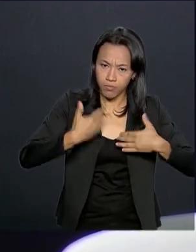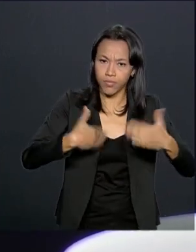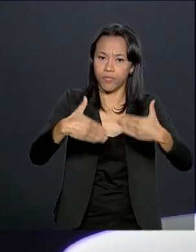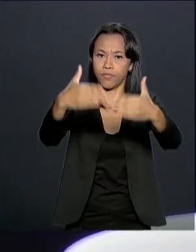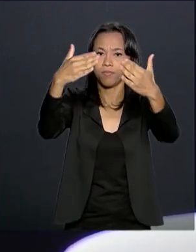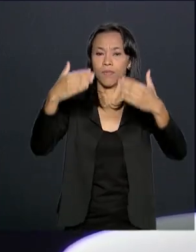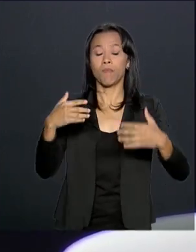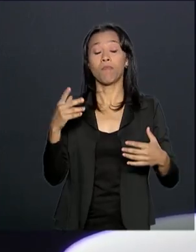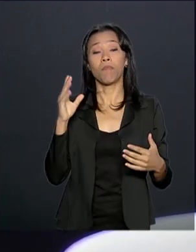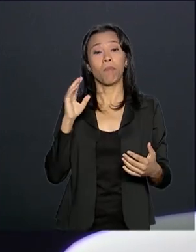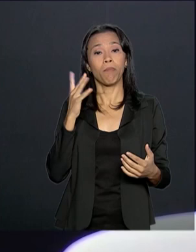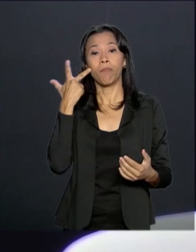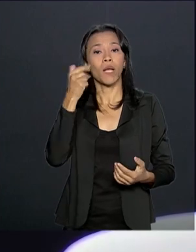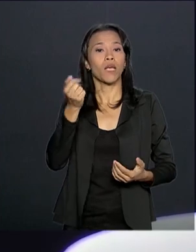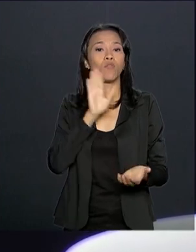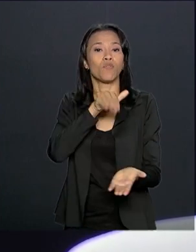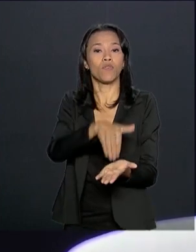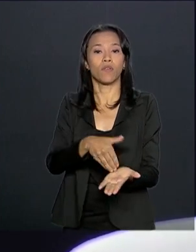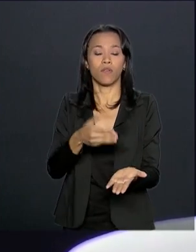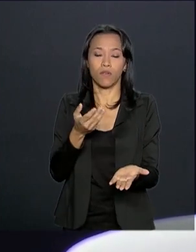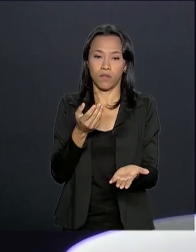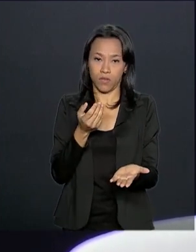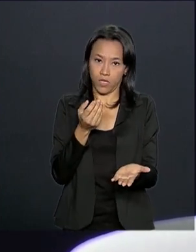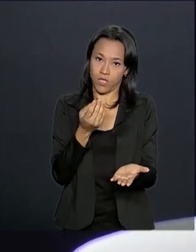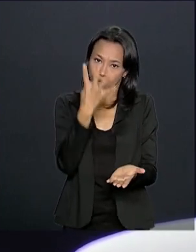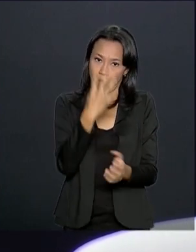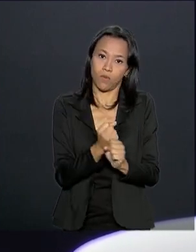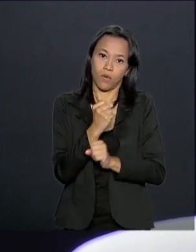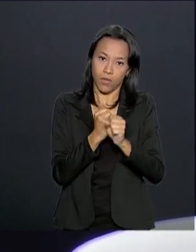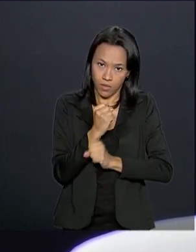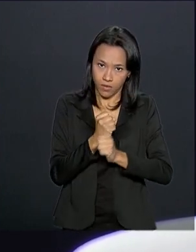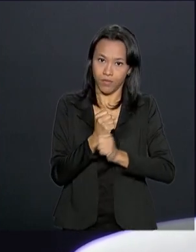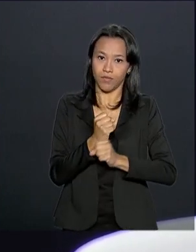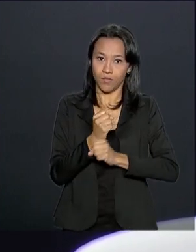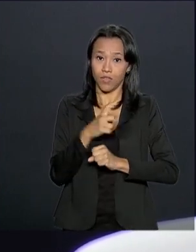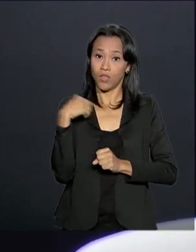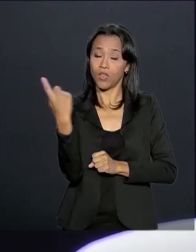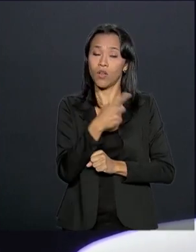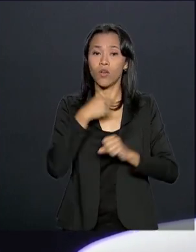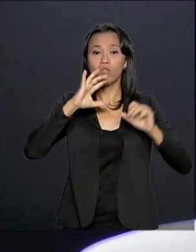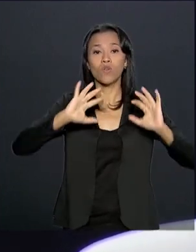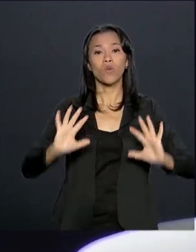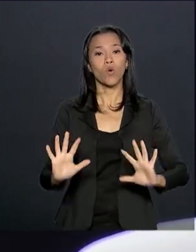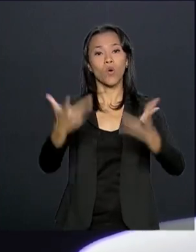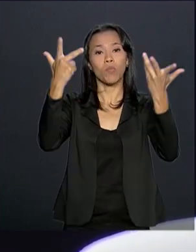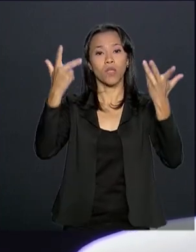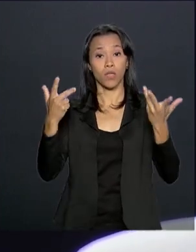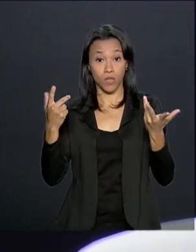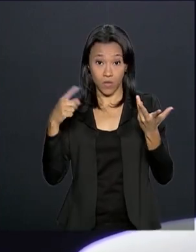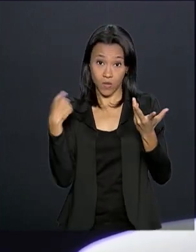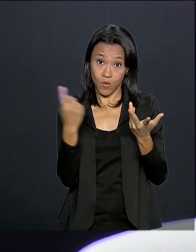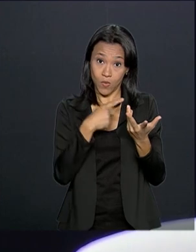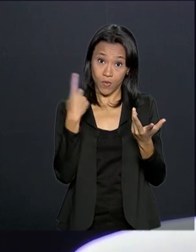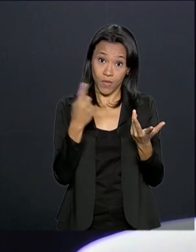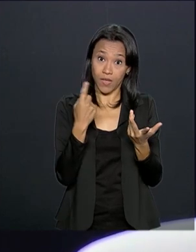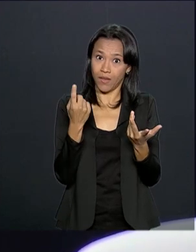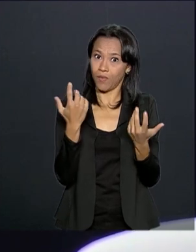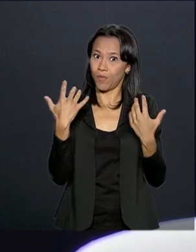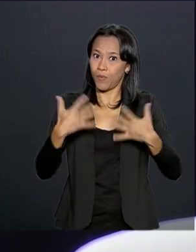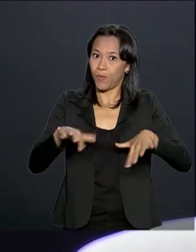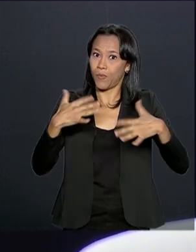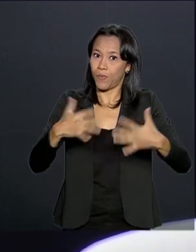ao final desses quatro anos, quando estivermos comemorando o bicentenário da nossa independência,